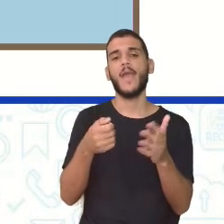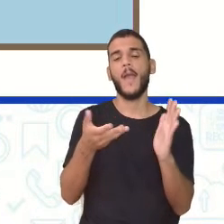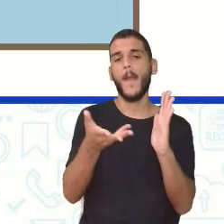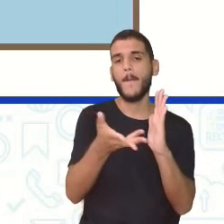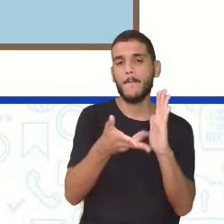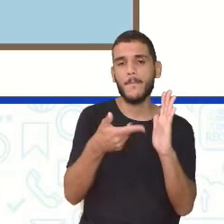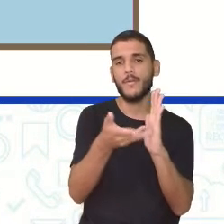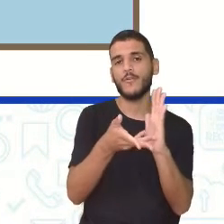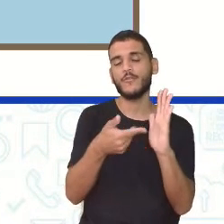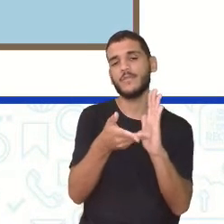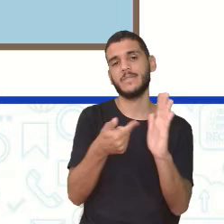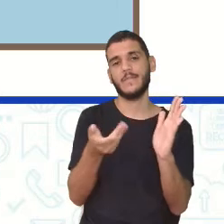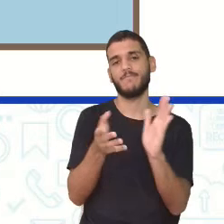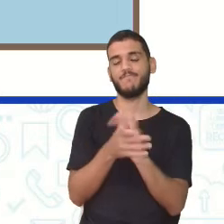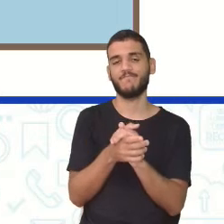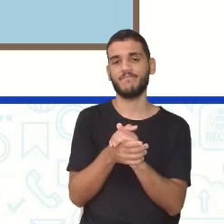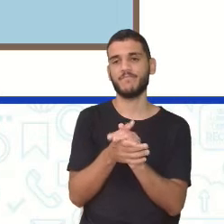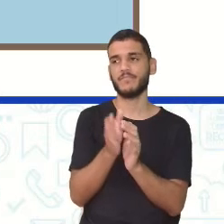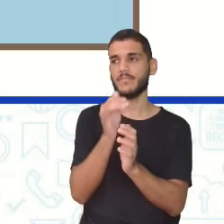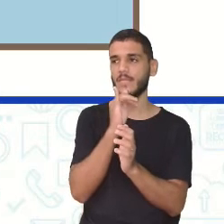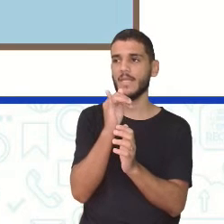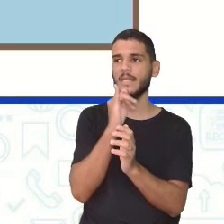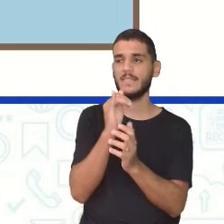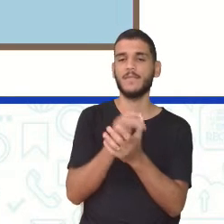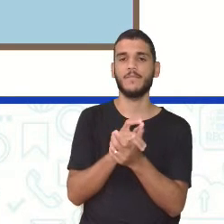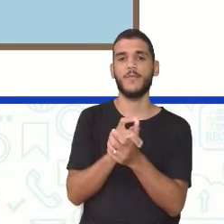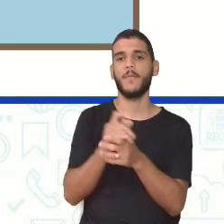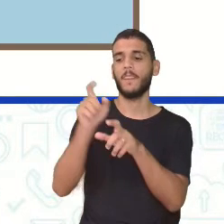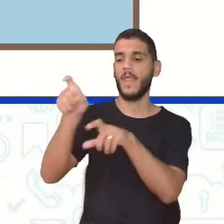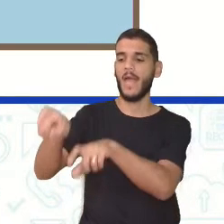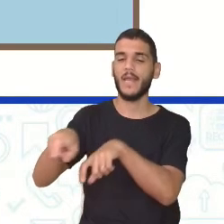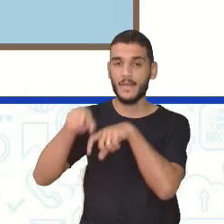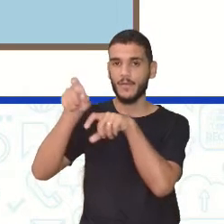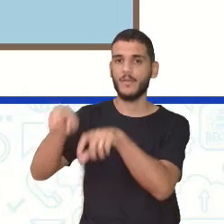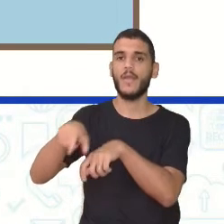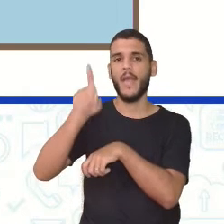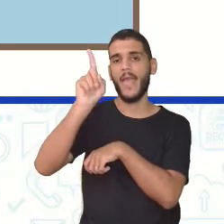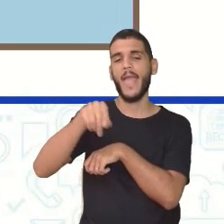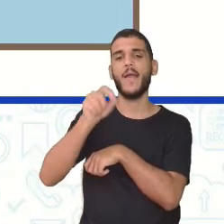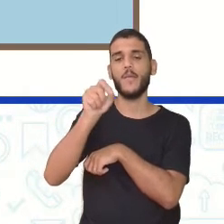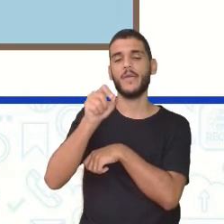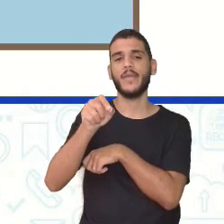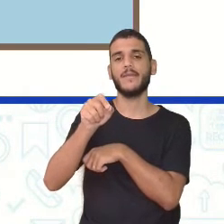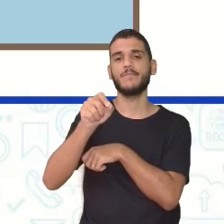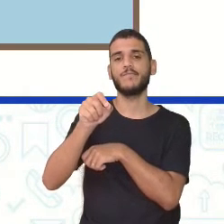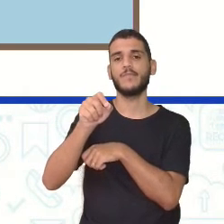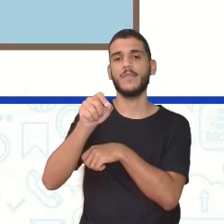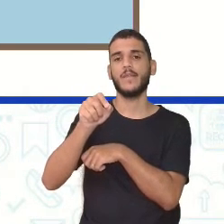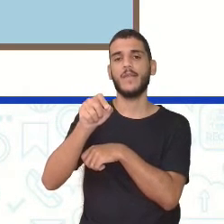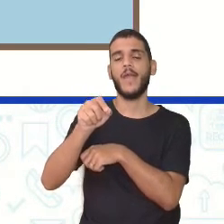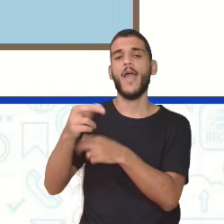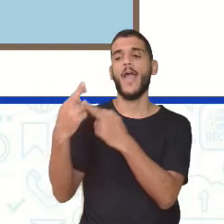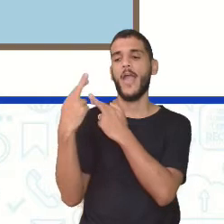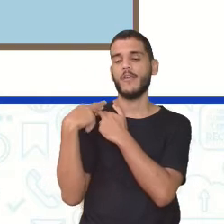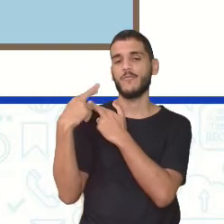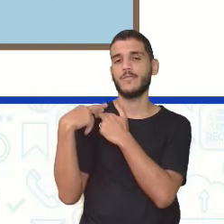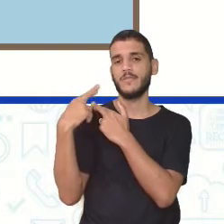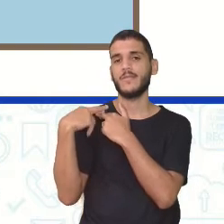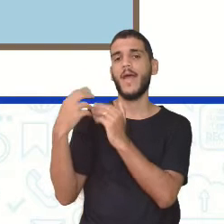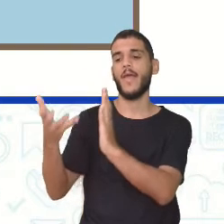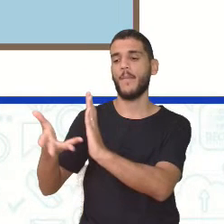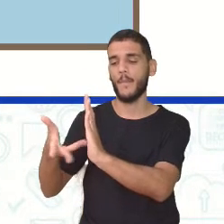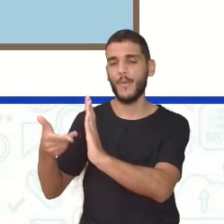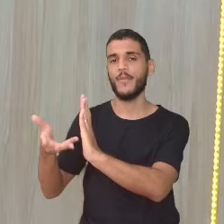Vamos. A agricultura, por exemplo, é uma atividade produtiva, não é, professora? Sim. Pois é. Então, na agricultura... Pecuária.